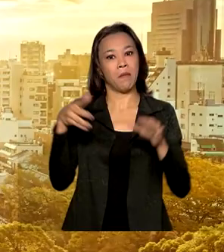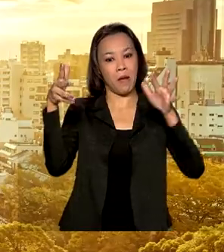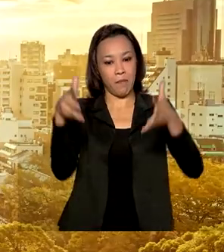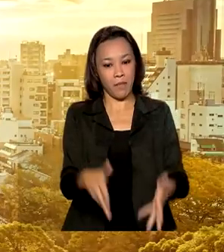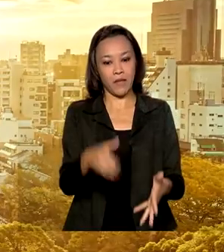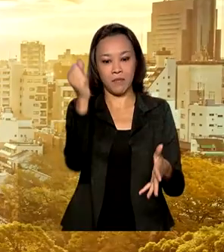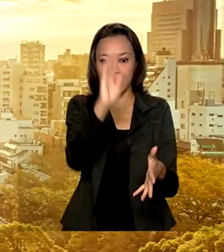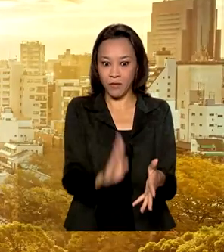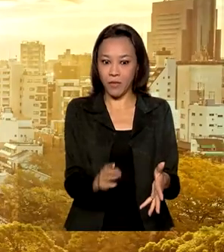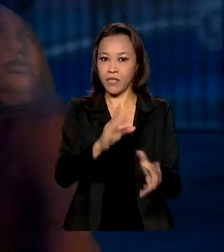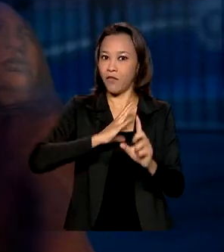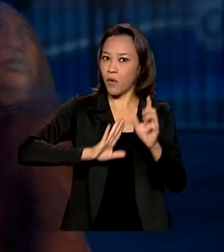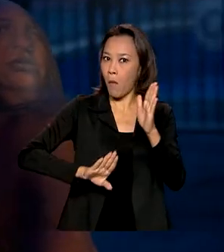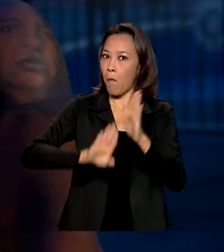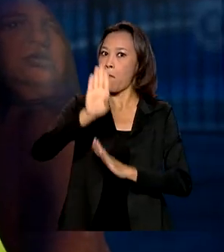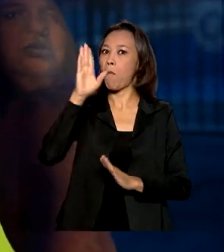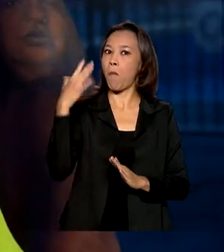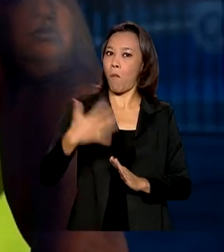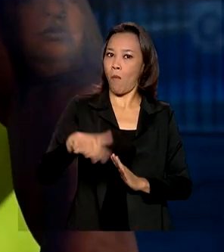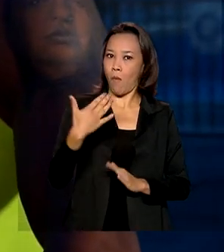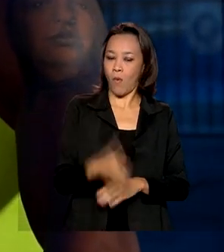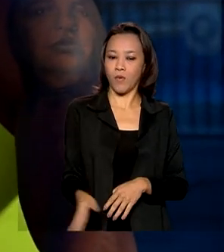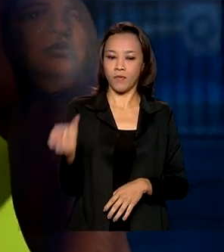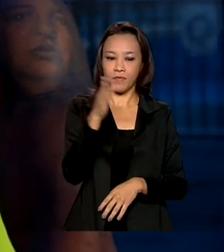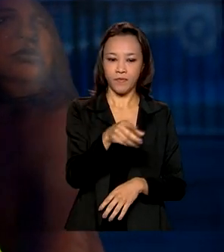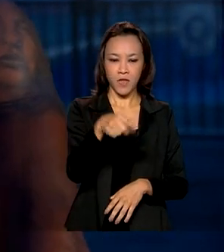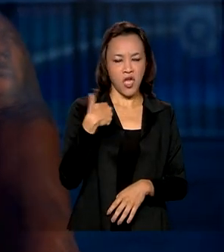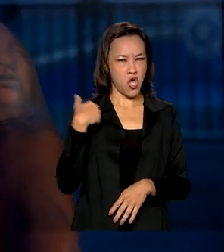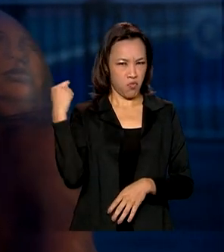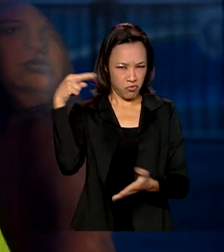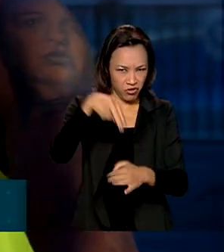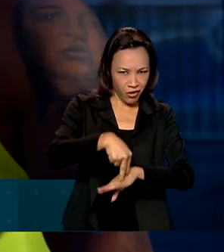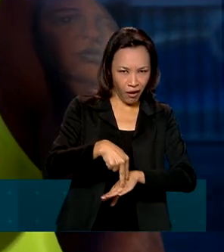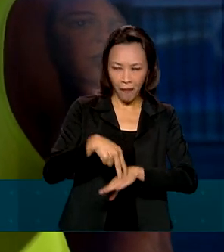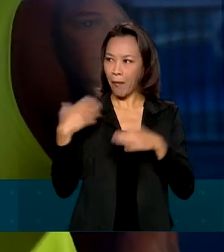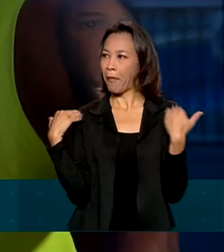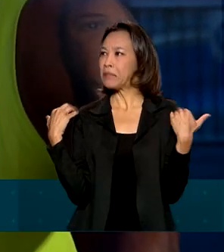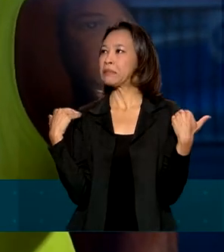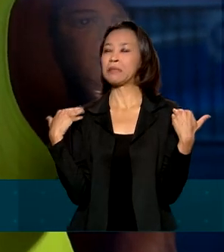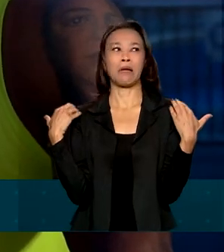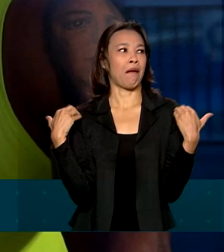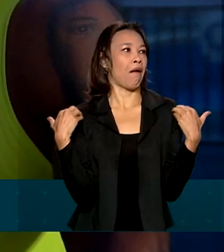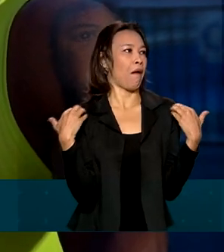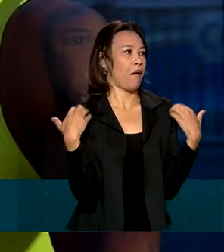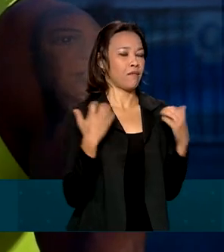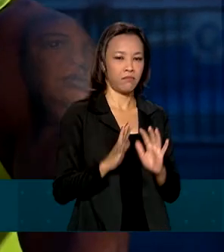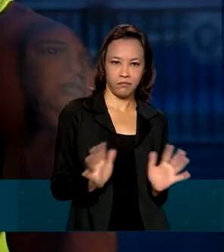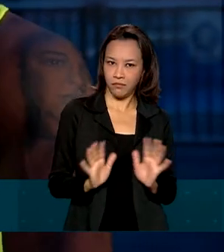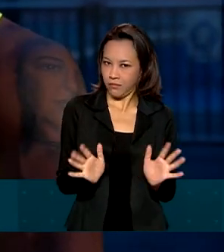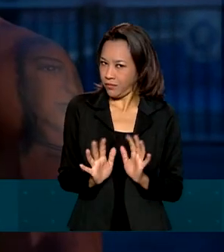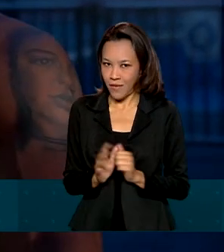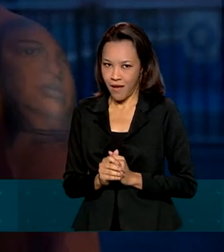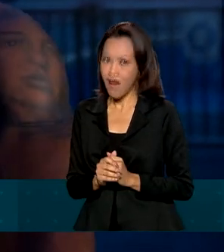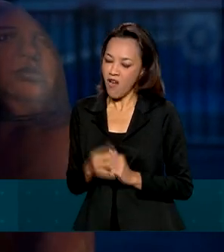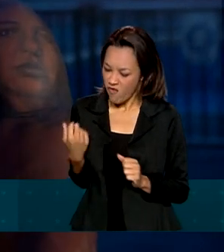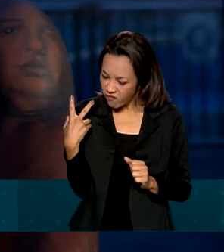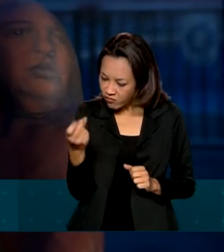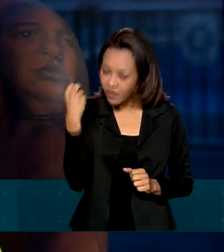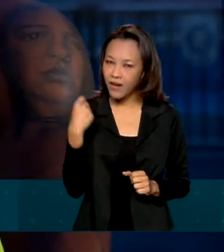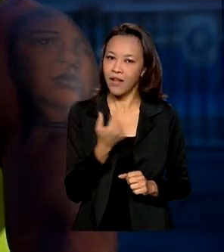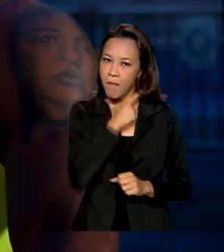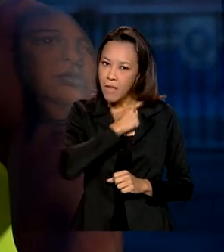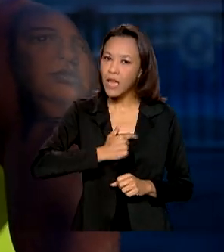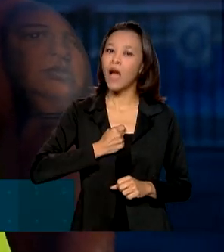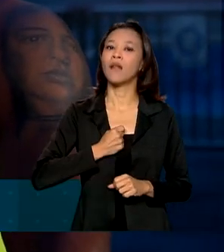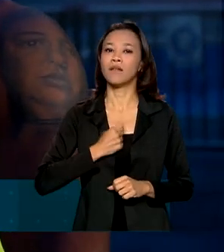Brasil em Jogos Olímpicos. A gente não queria chegar aqui para passeio, para falar, eu participei dos Jogos Olímpicos, a queria vir para brigar por medalha mesmo.